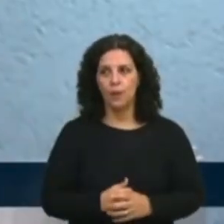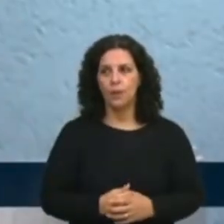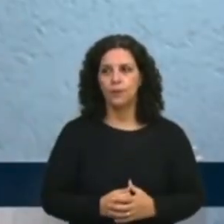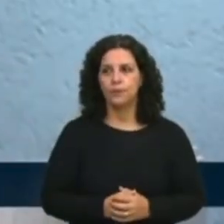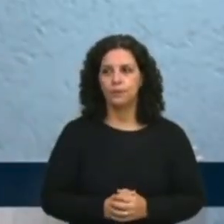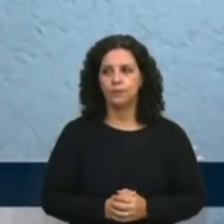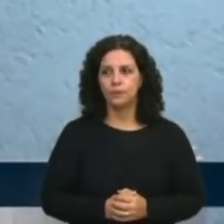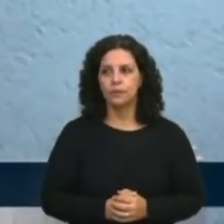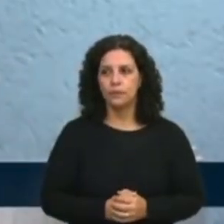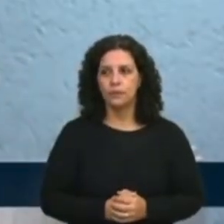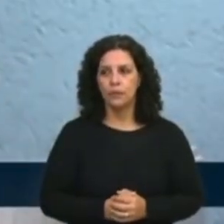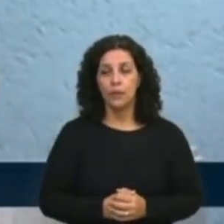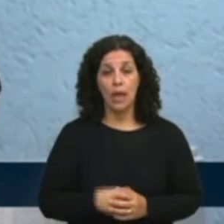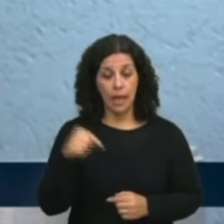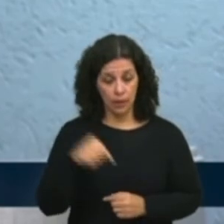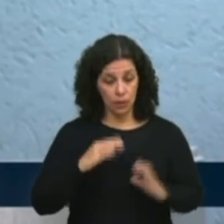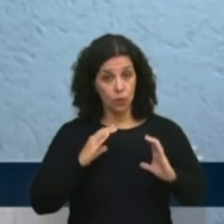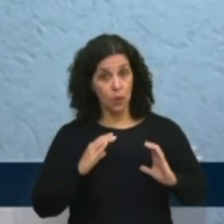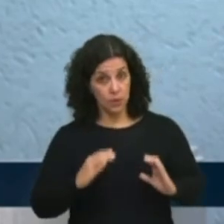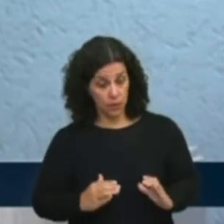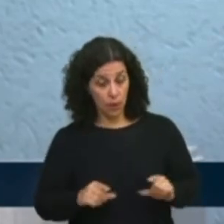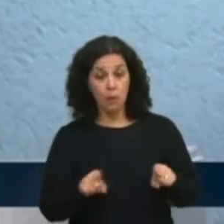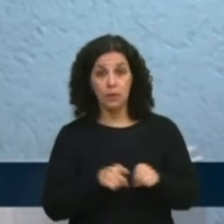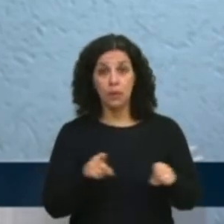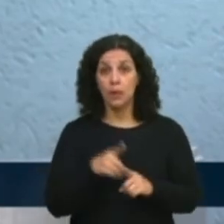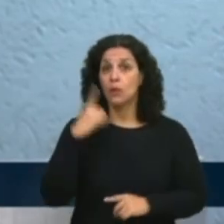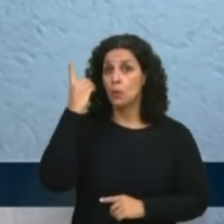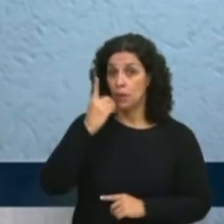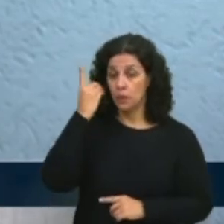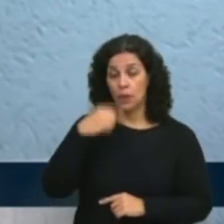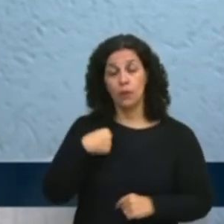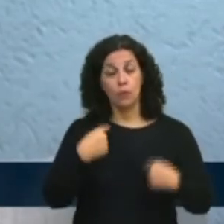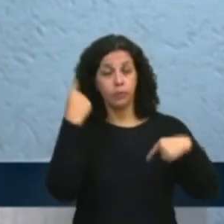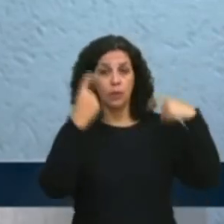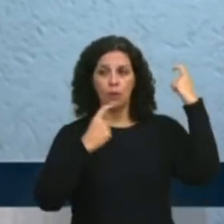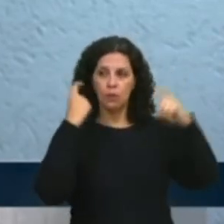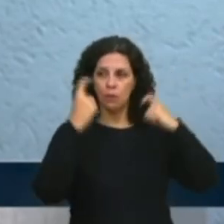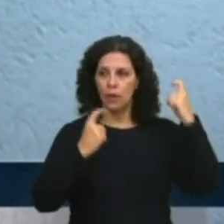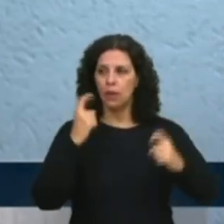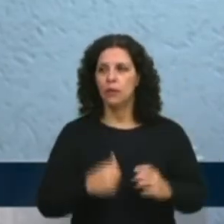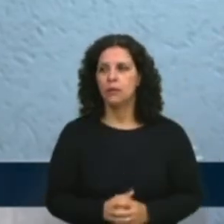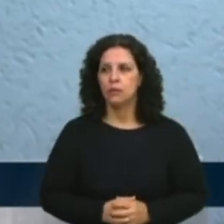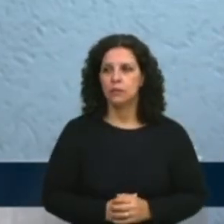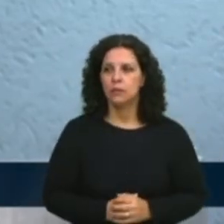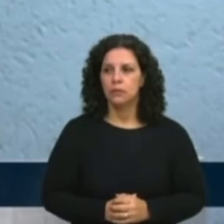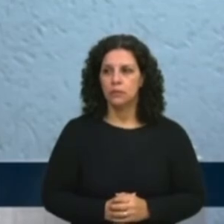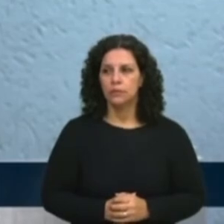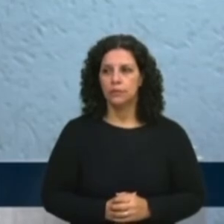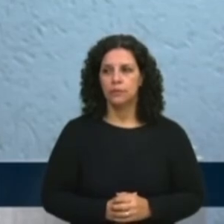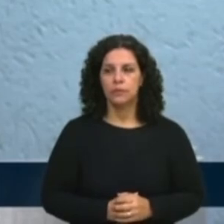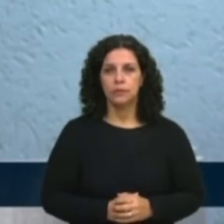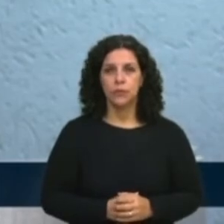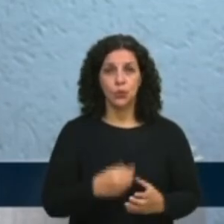como cidadão e como parlamentar, muito preocupado com a forma